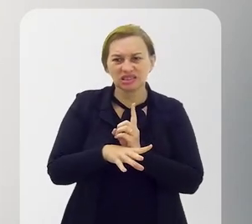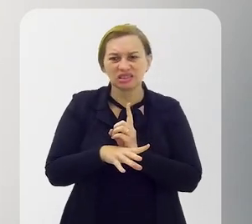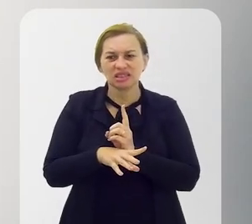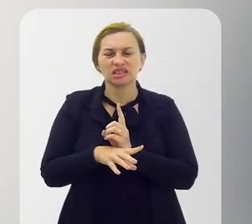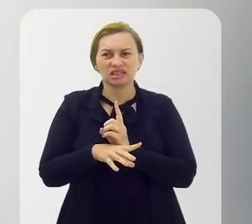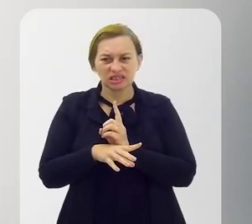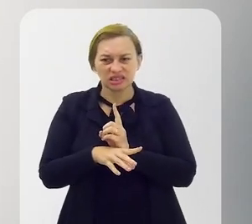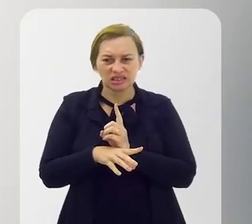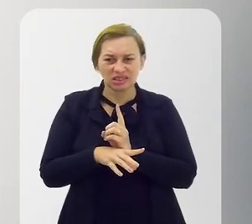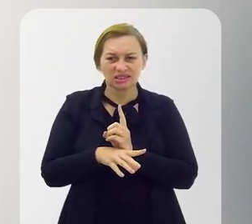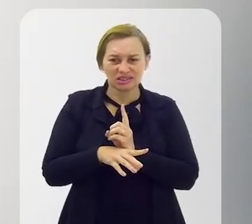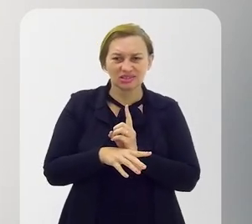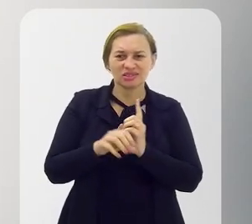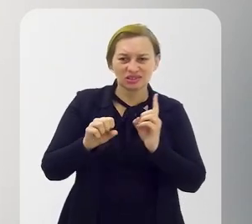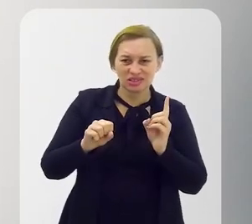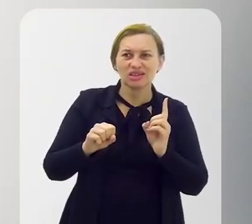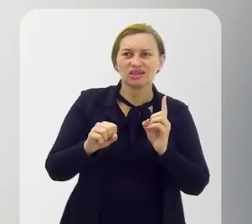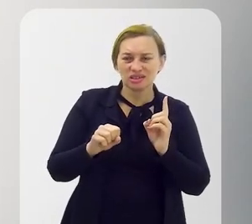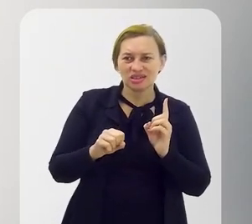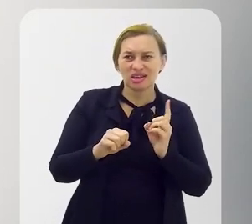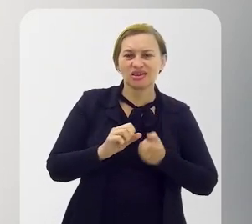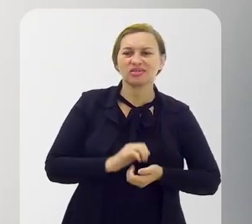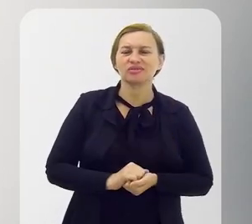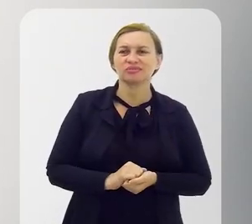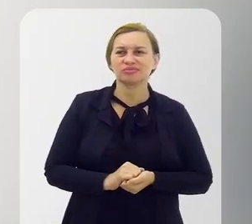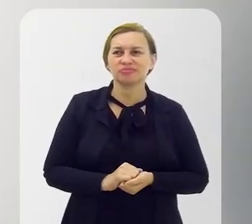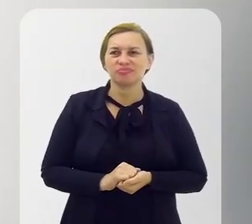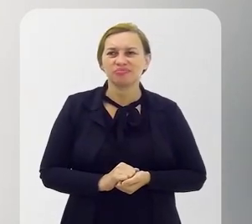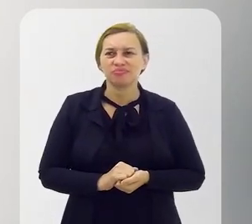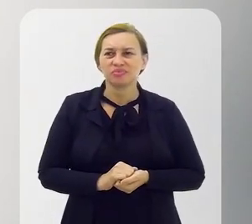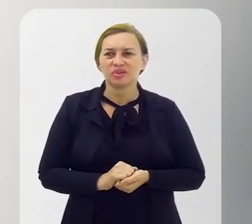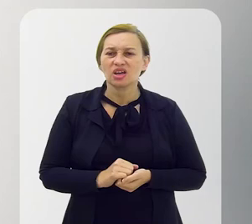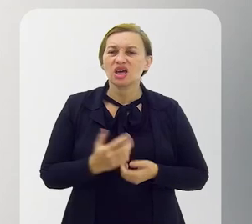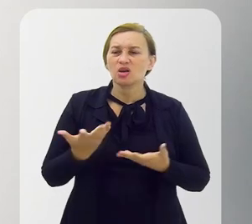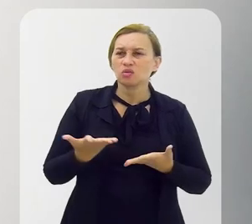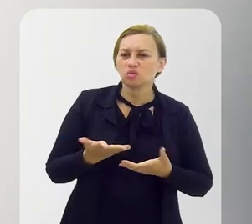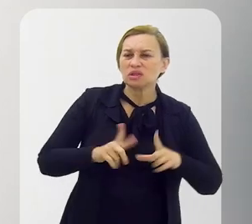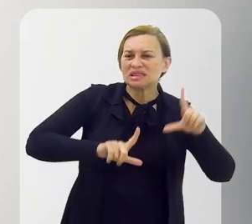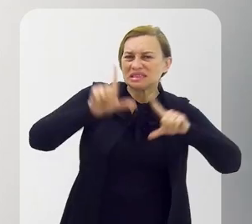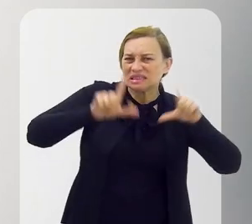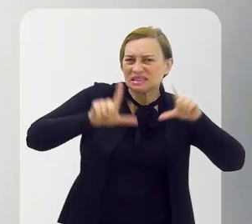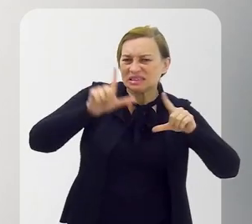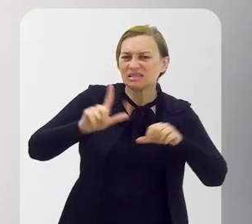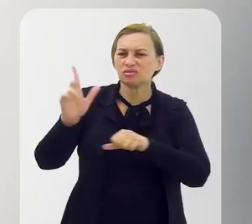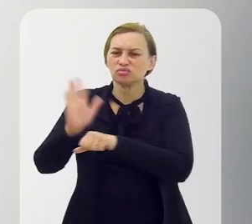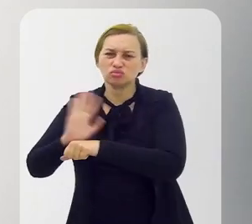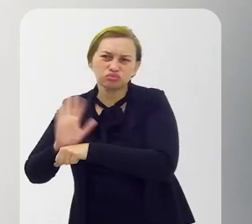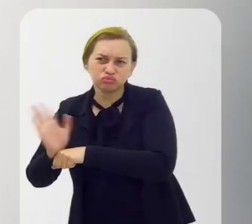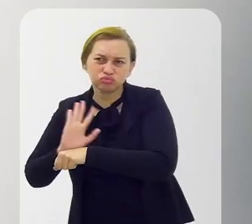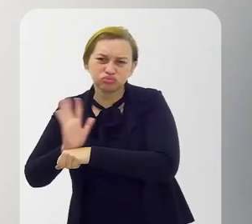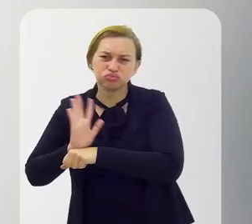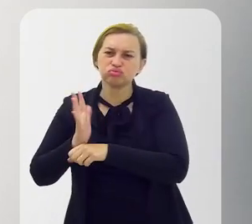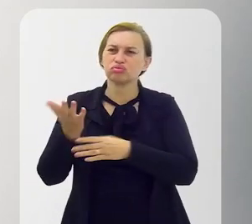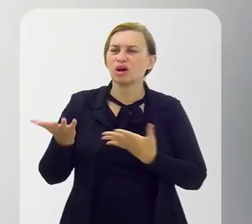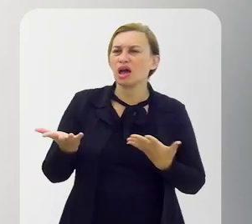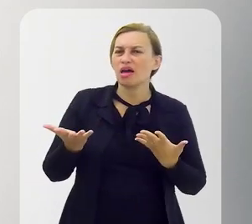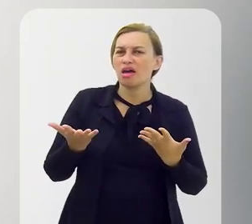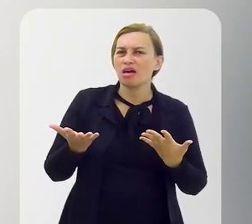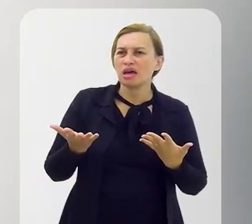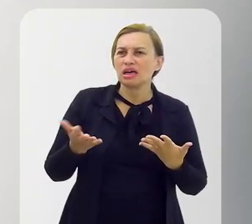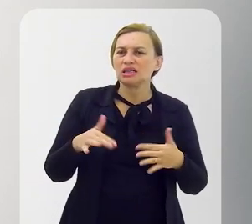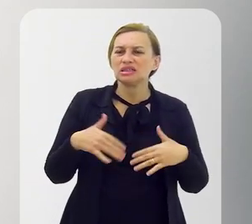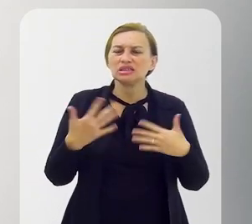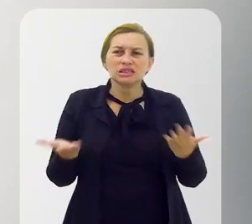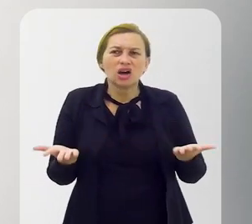fazia Enquanto trabalhava Com teatro Depois comecei a fazer Tanto minha televisão Cinema Então não